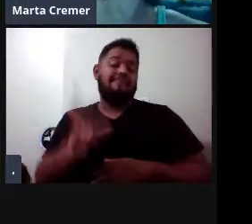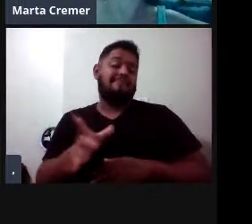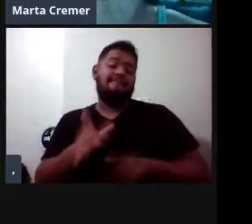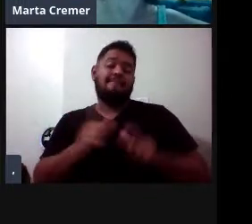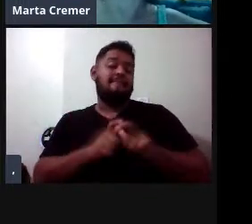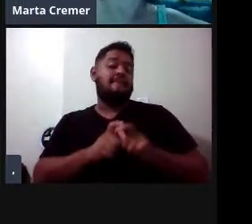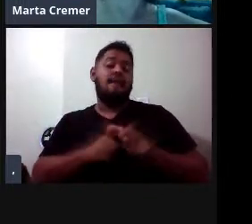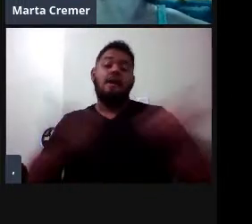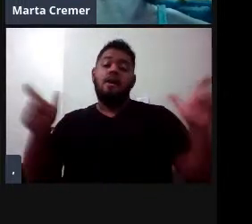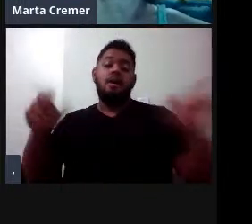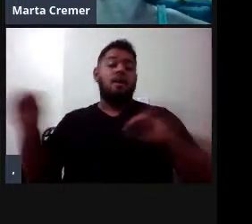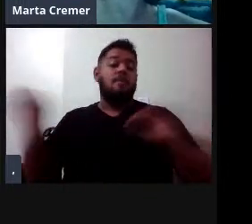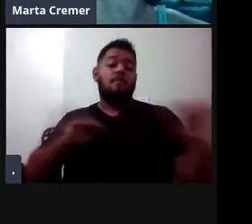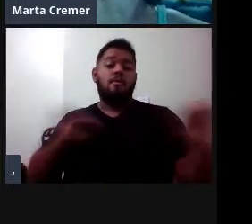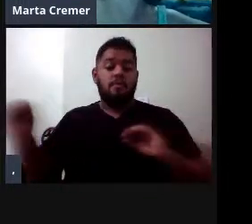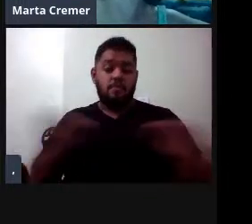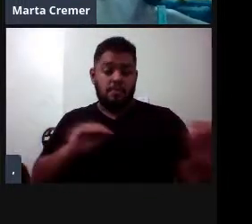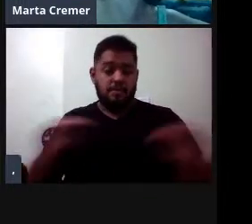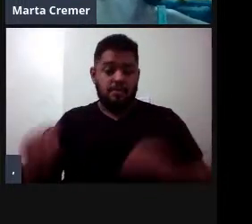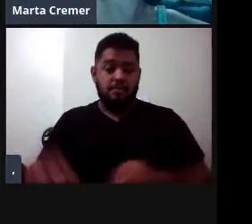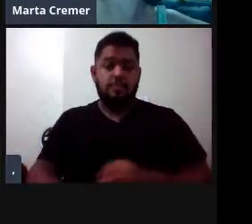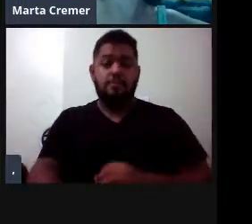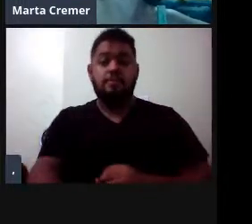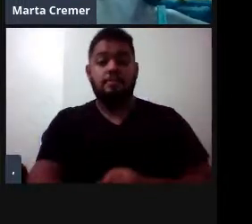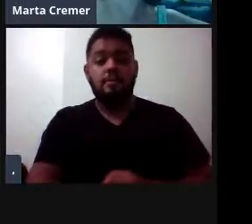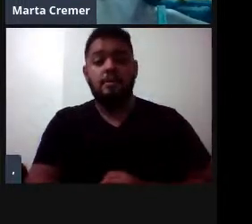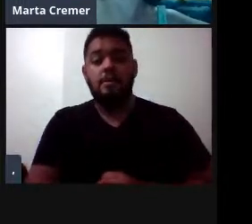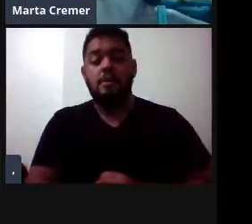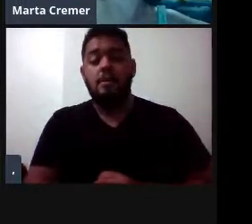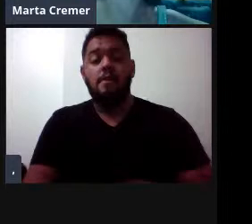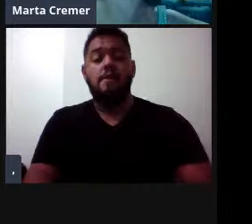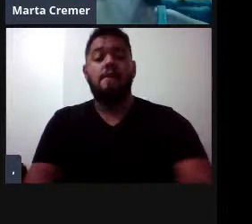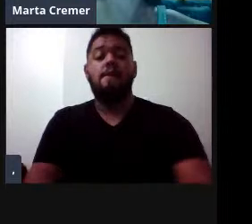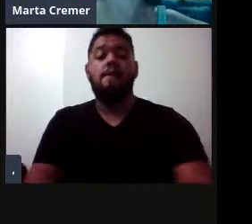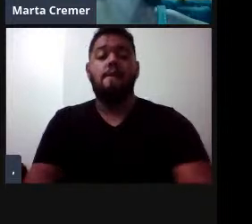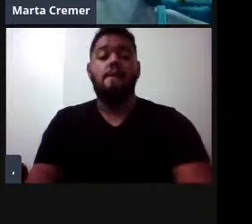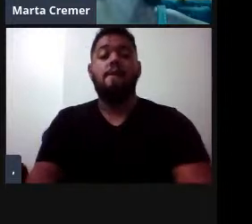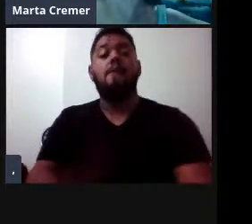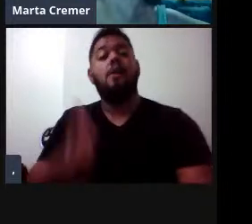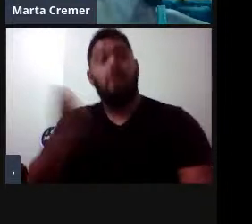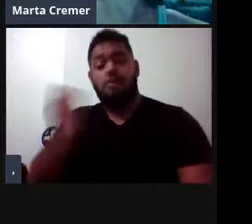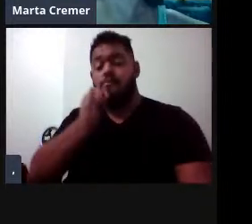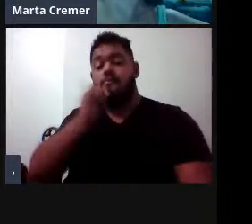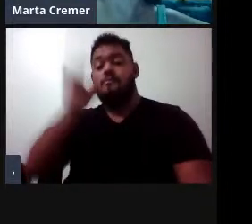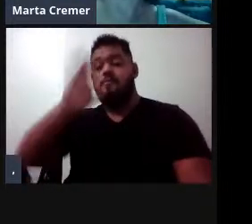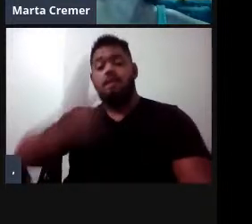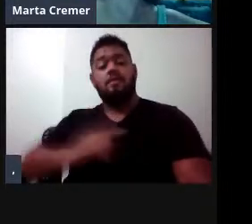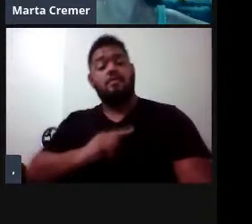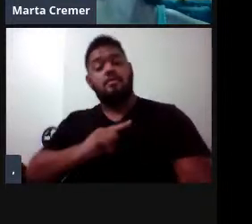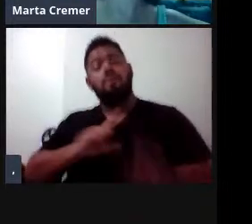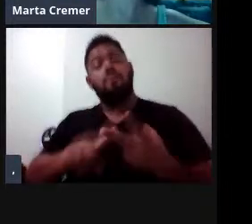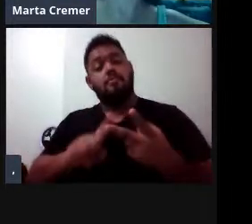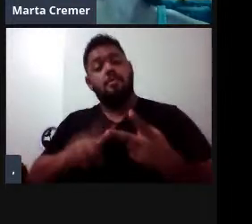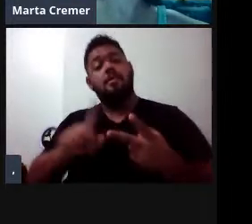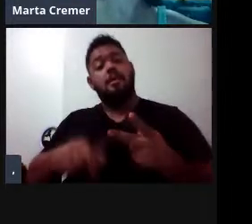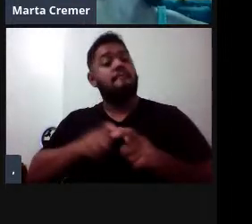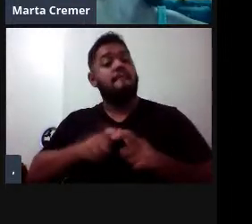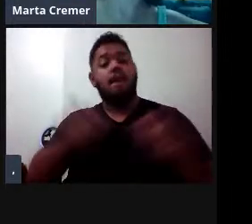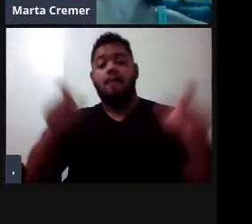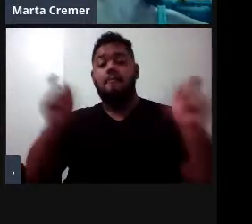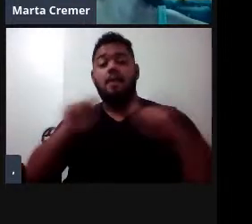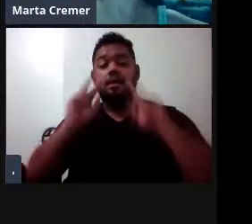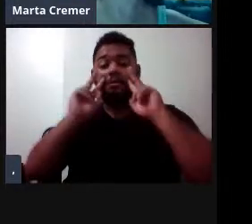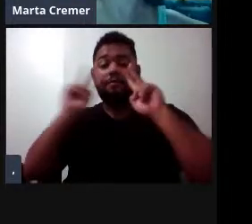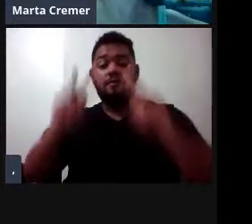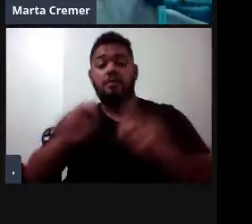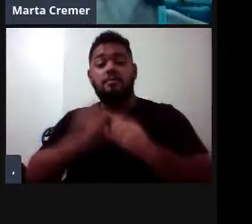mas temos, inclusive é aqui na costa sudeste do Brasil, é a espécie de baleia que pode ser vista ao longo do